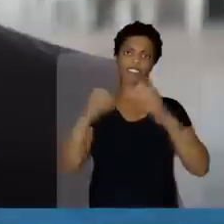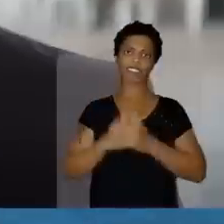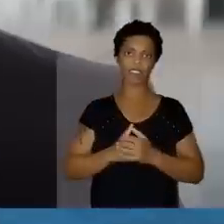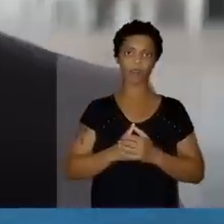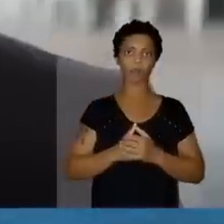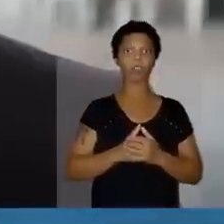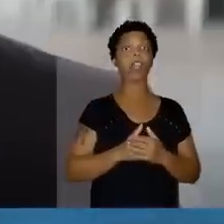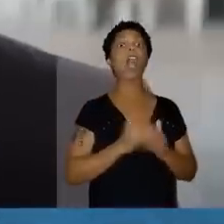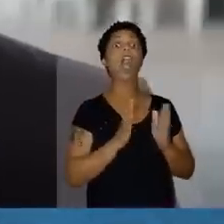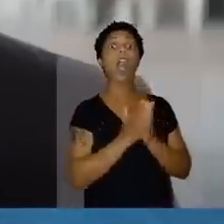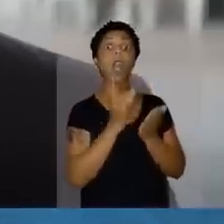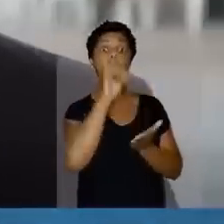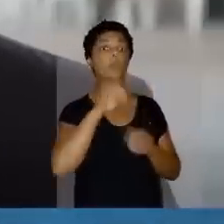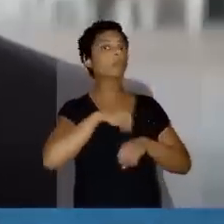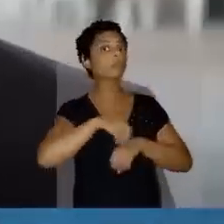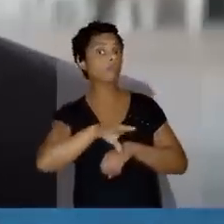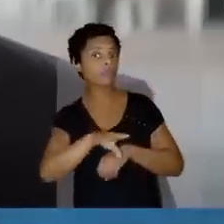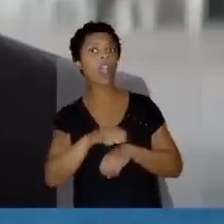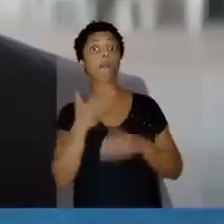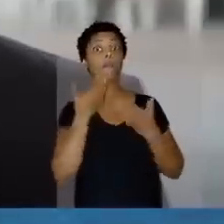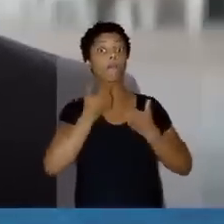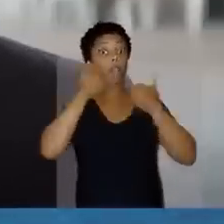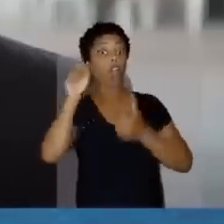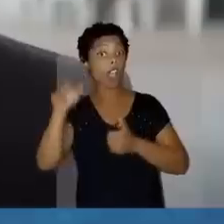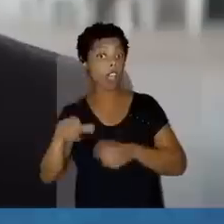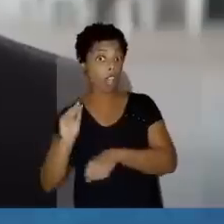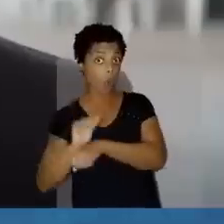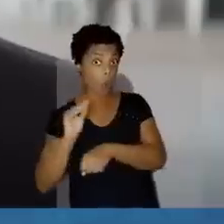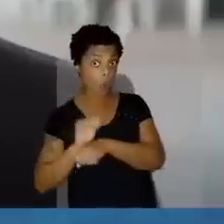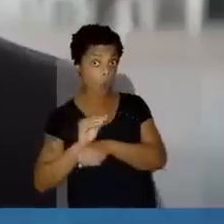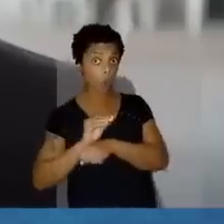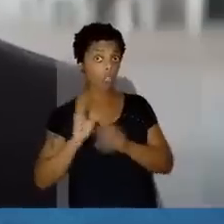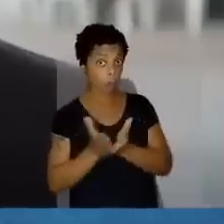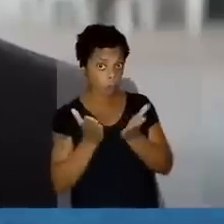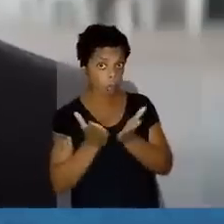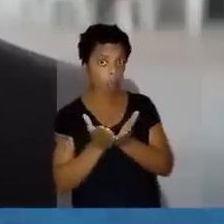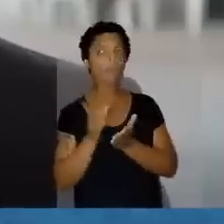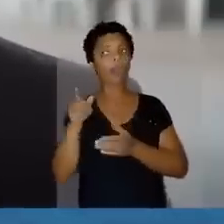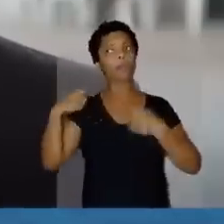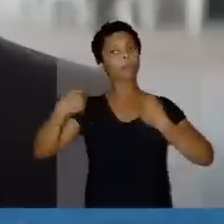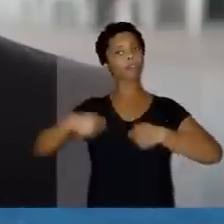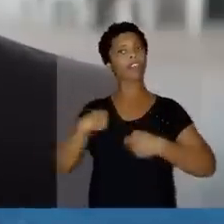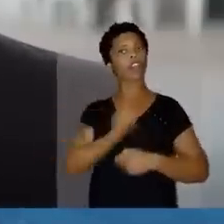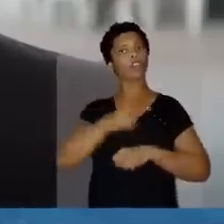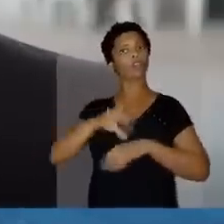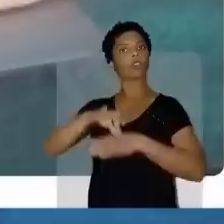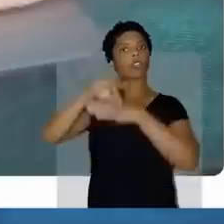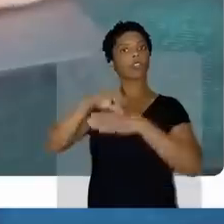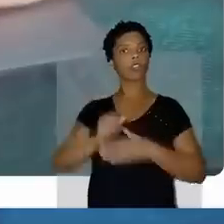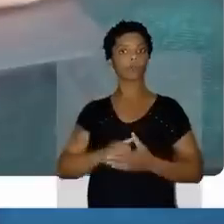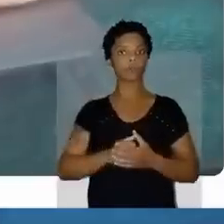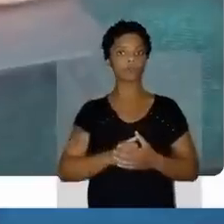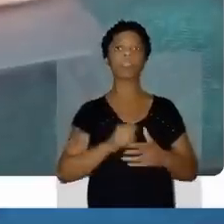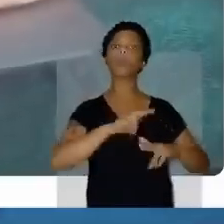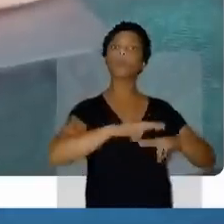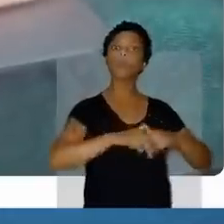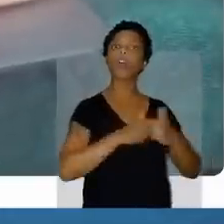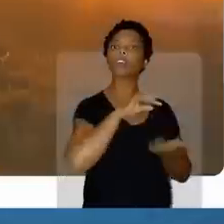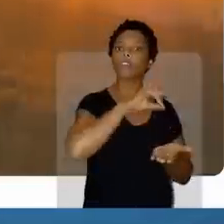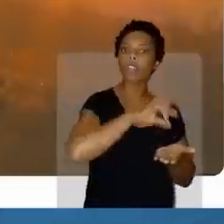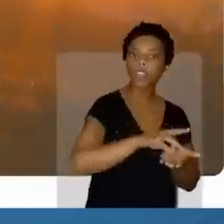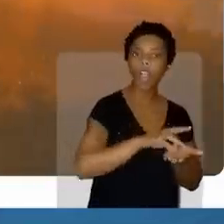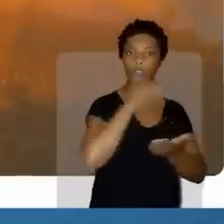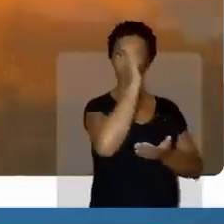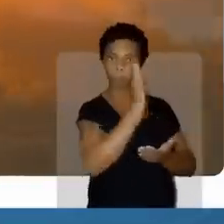evangelho. A Bíblia orienta para nós que aquele que melhor cuida dos pobres é aquele que deve ser o nosso líder. Pela verdade.